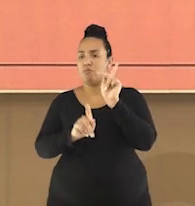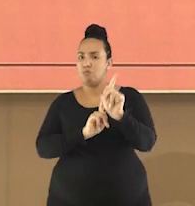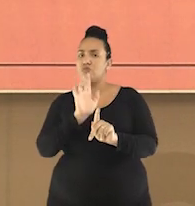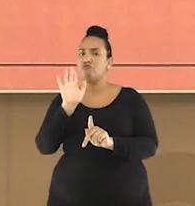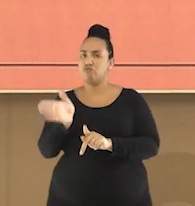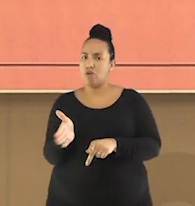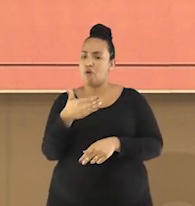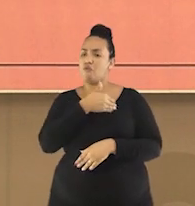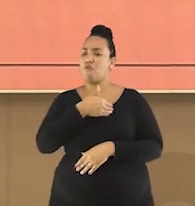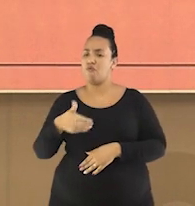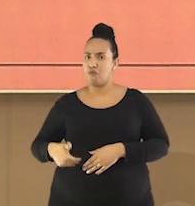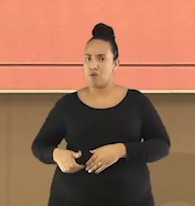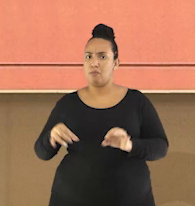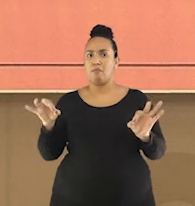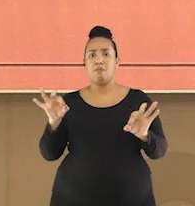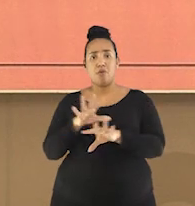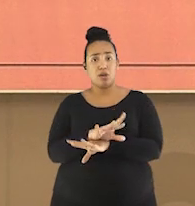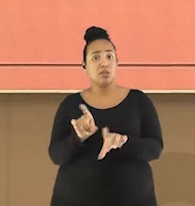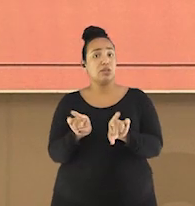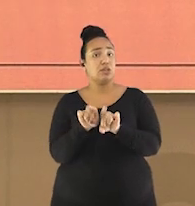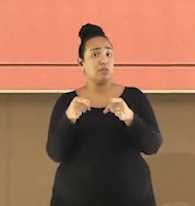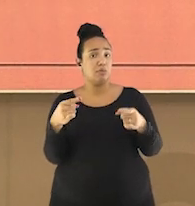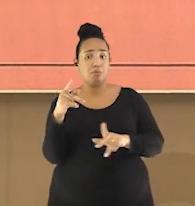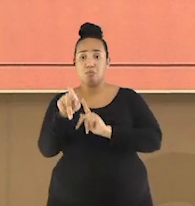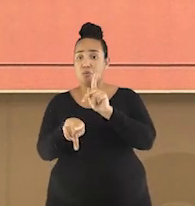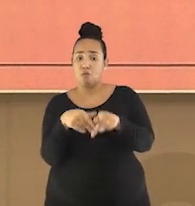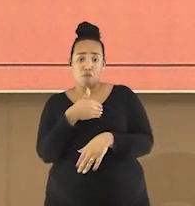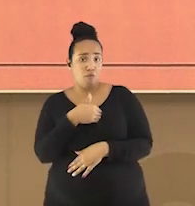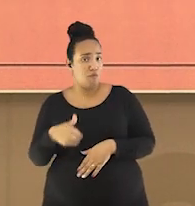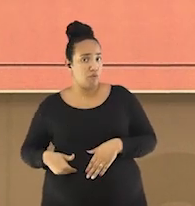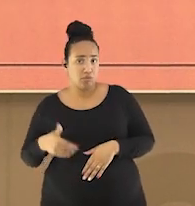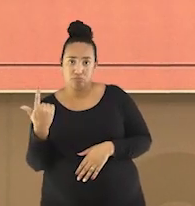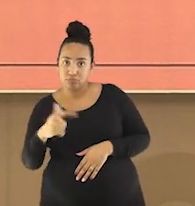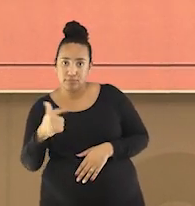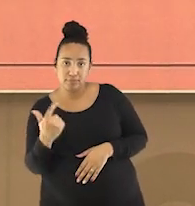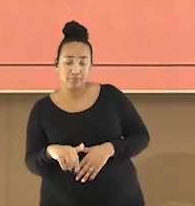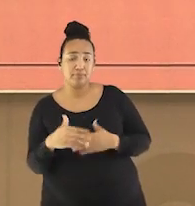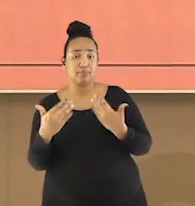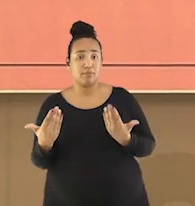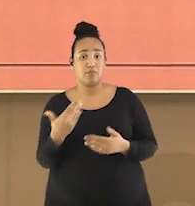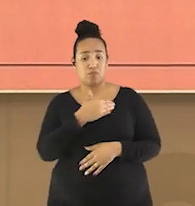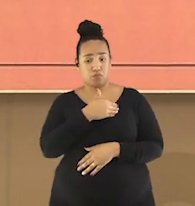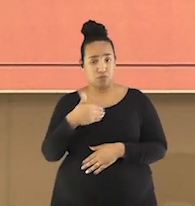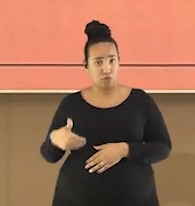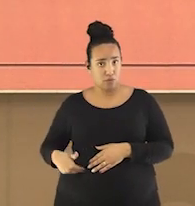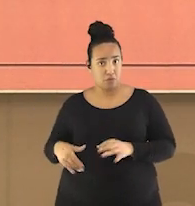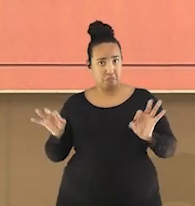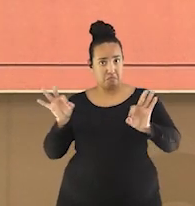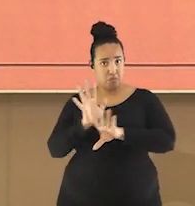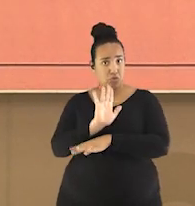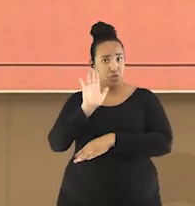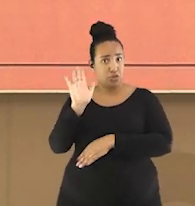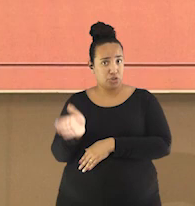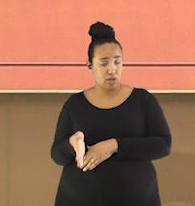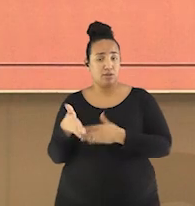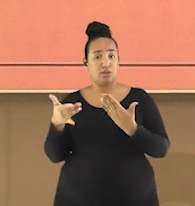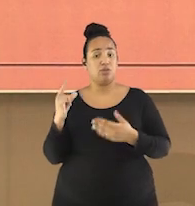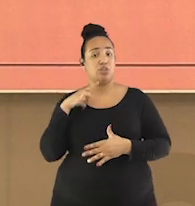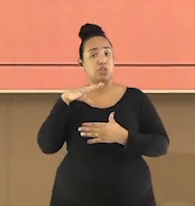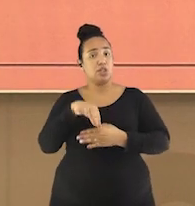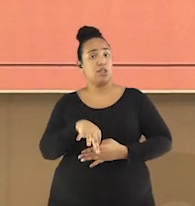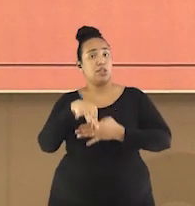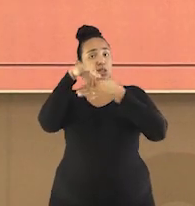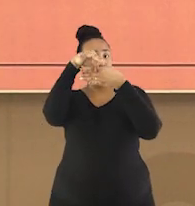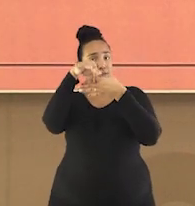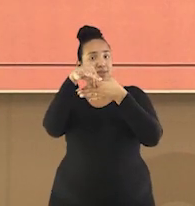centralizado, quanto por aqueles que não possuíam. Os Estados organizados e centralizados eram aqueles que possuíam líderes,